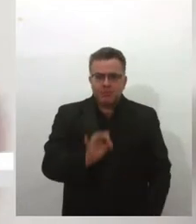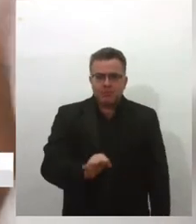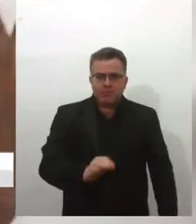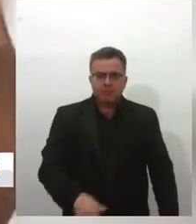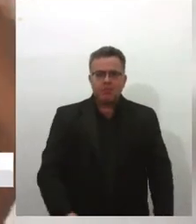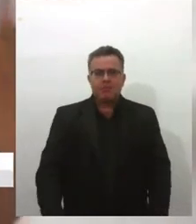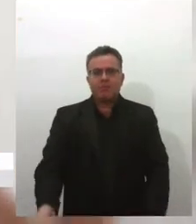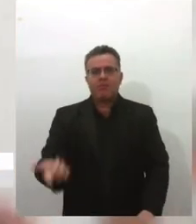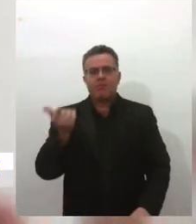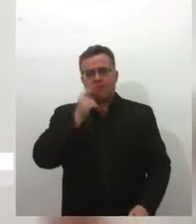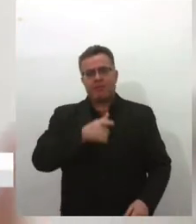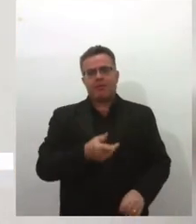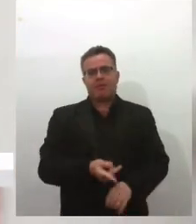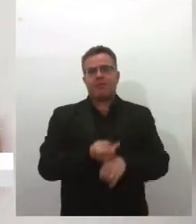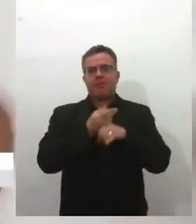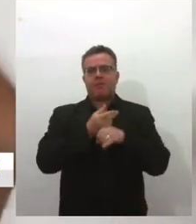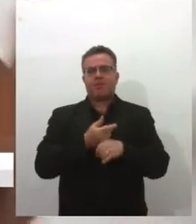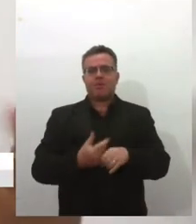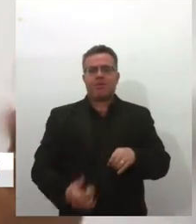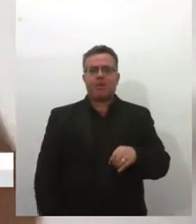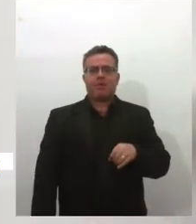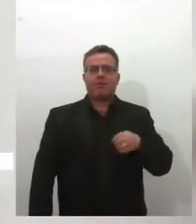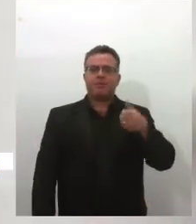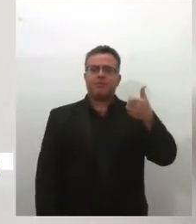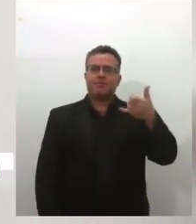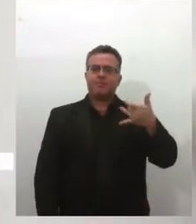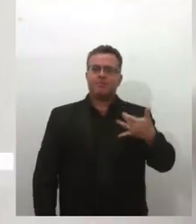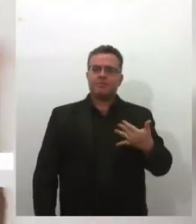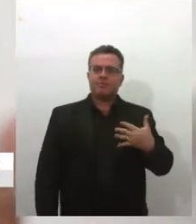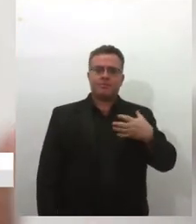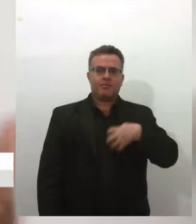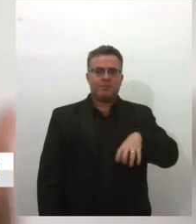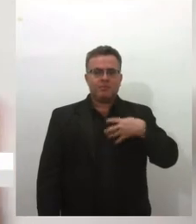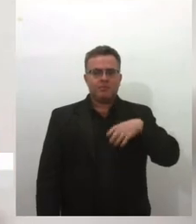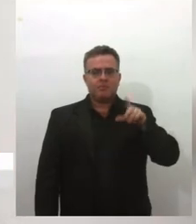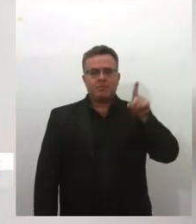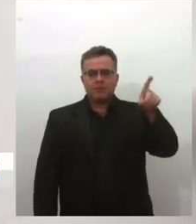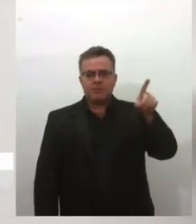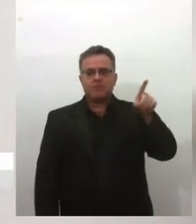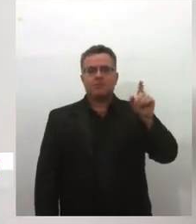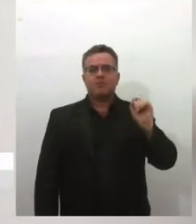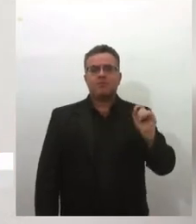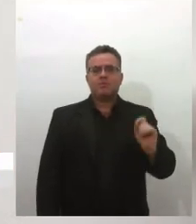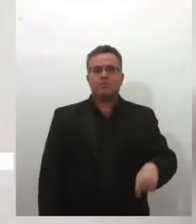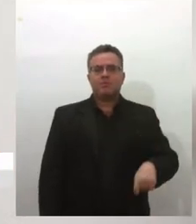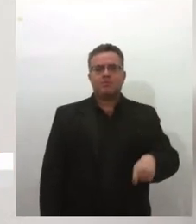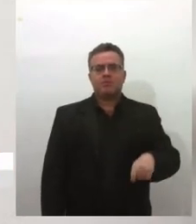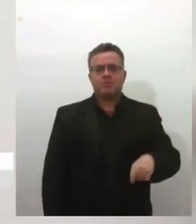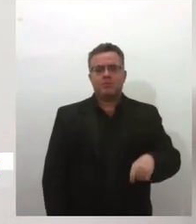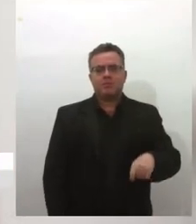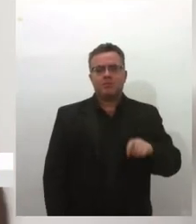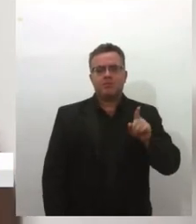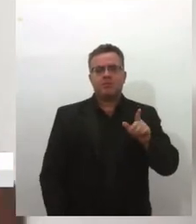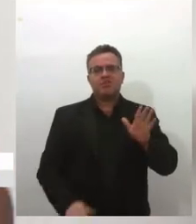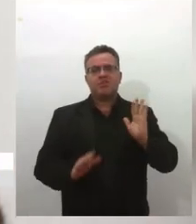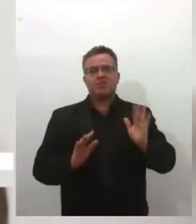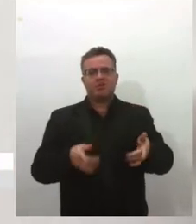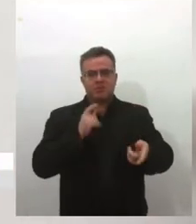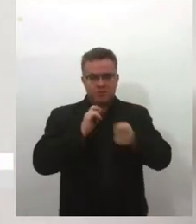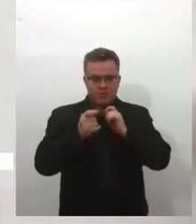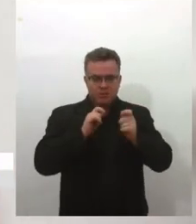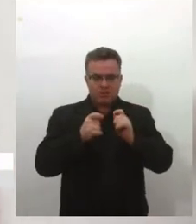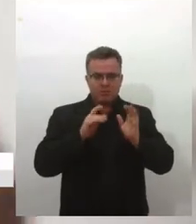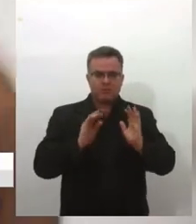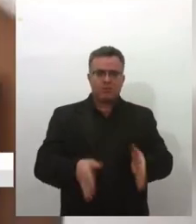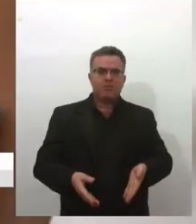desse, eu estou falando com as pessoas da comunidade de Salvador, que em Salvador eu fui chamada para várias, já dei várias entrevistas, jornal de